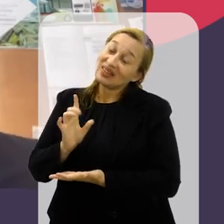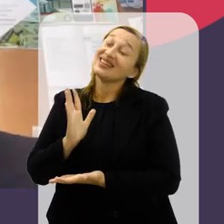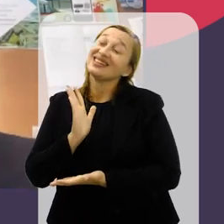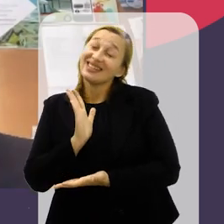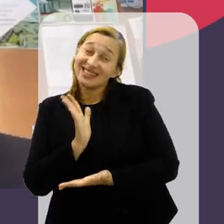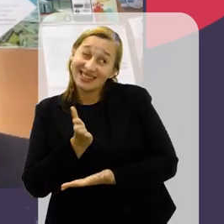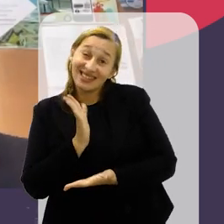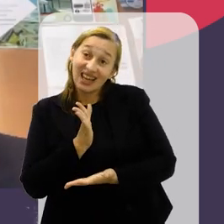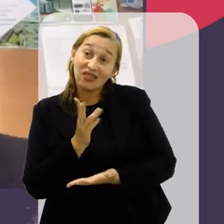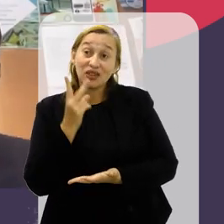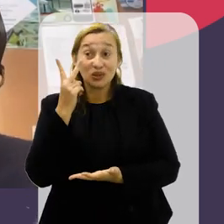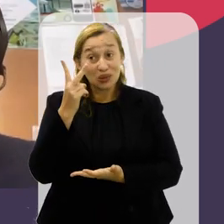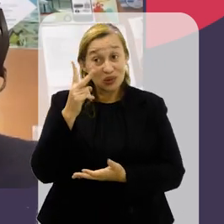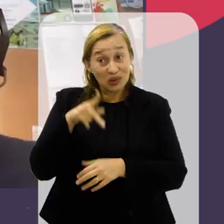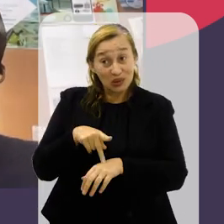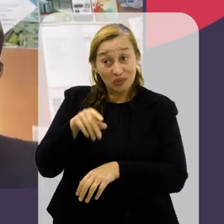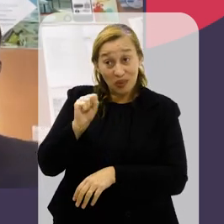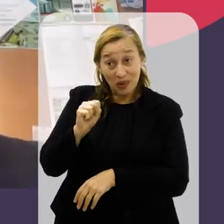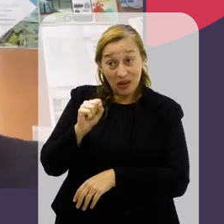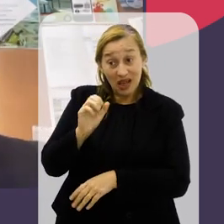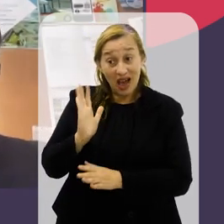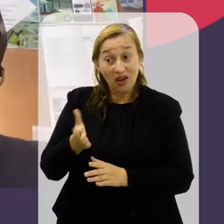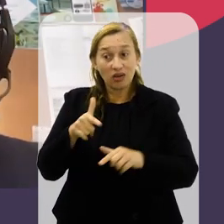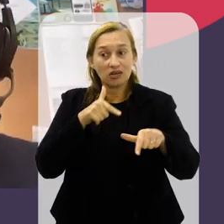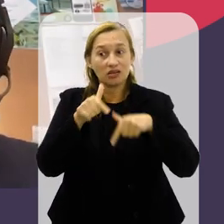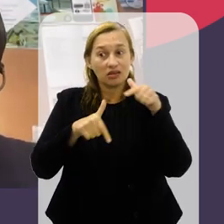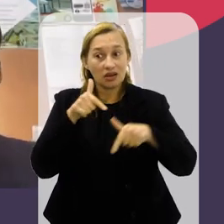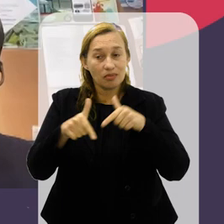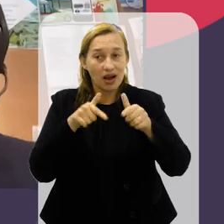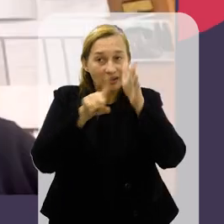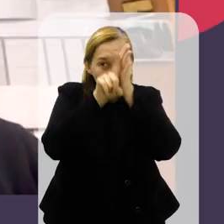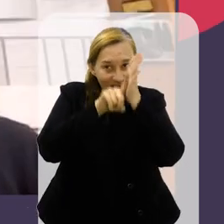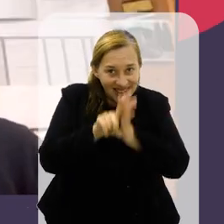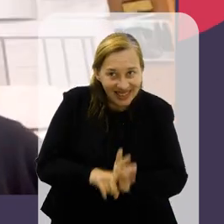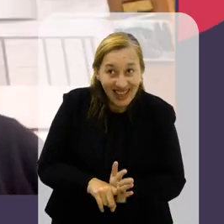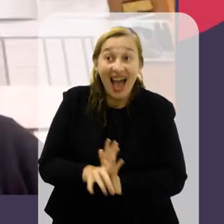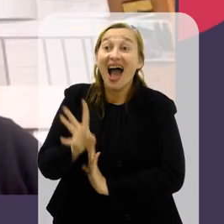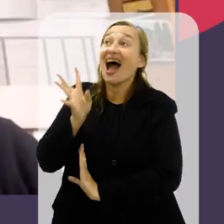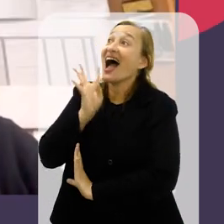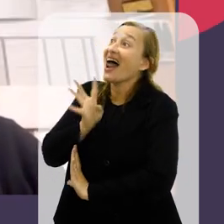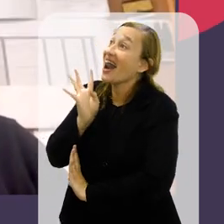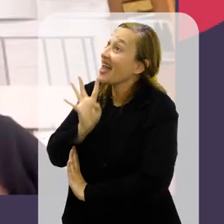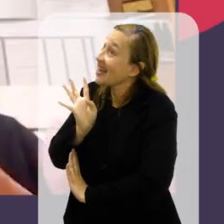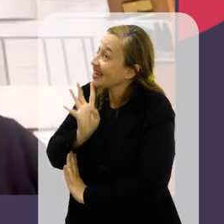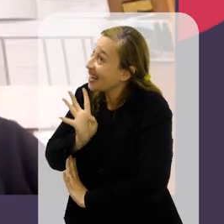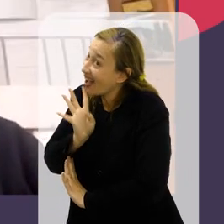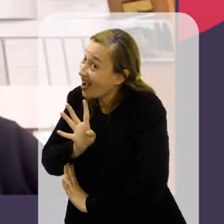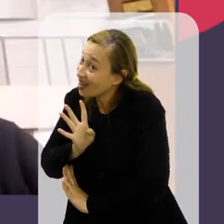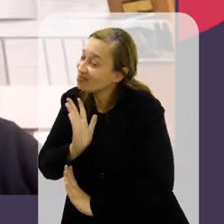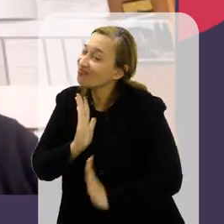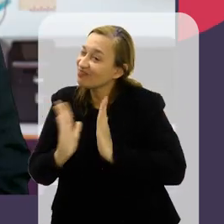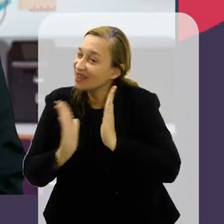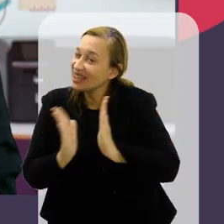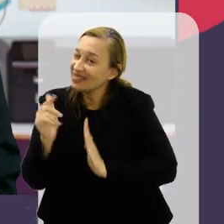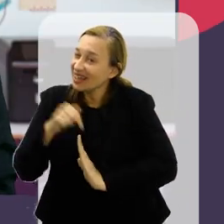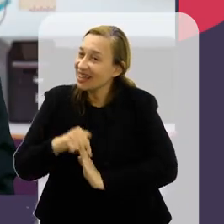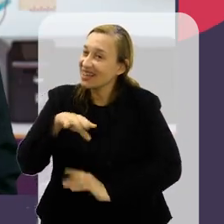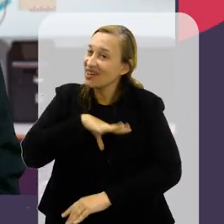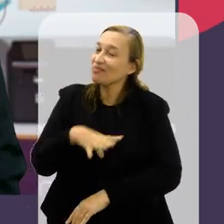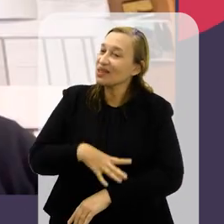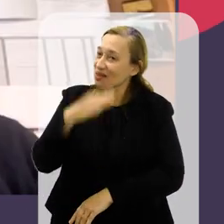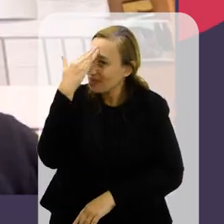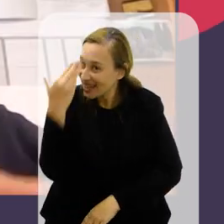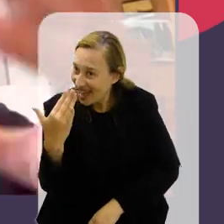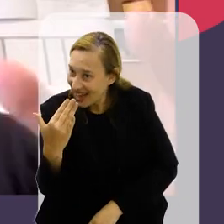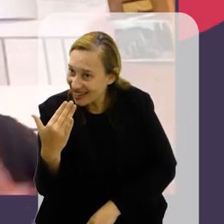É isso? Na verdade, não. Eu já fiz dois pós-doutorados, eu estou fazendo agora um trabalho de pesquisa. Ah, legal.